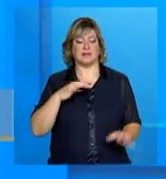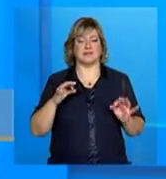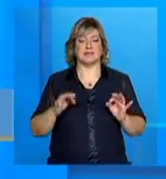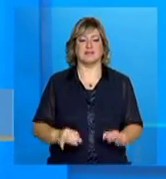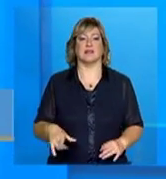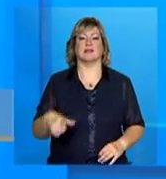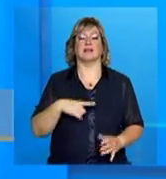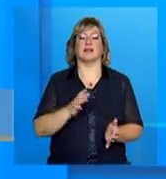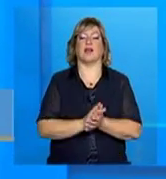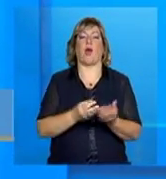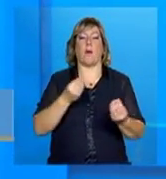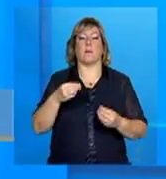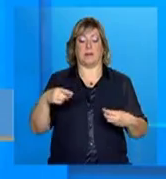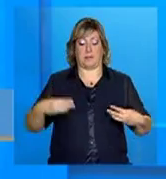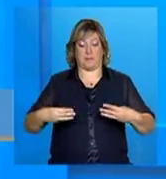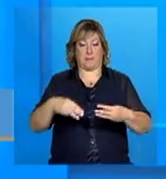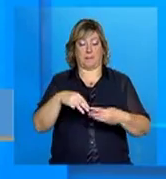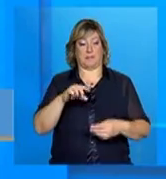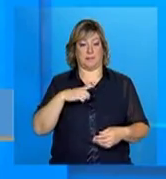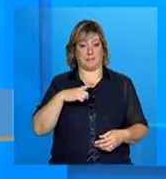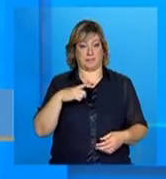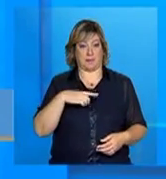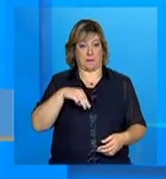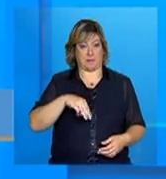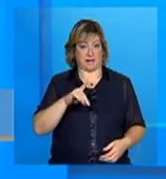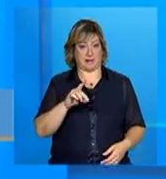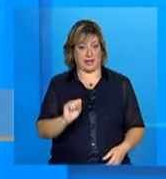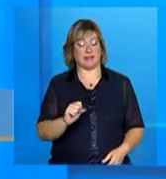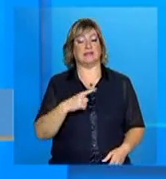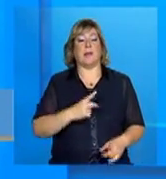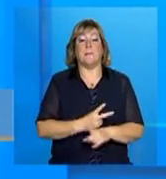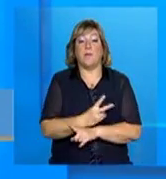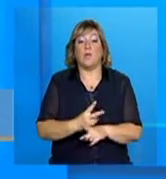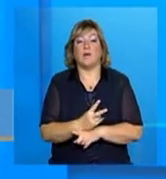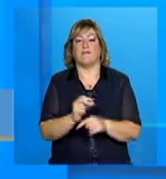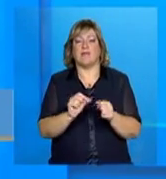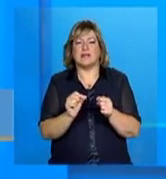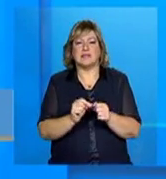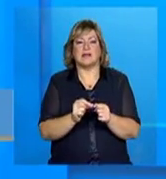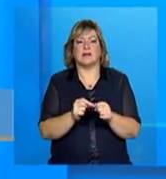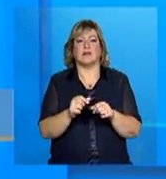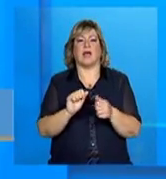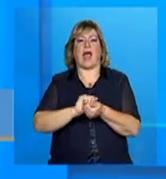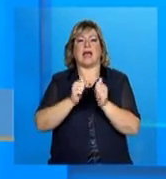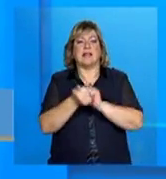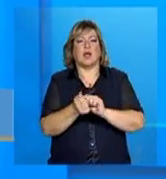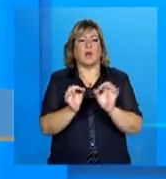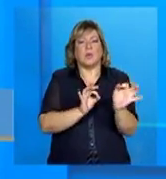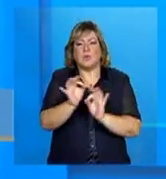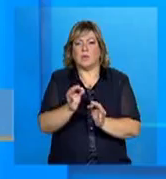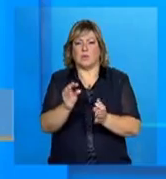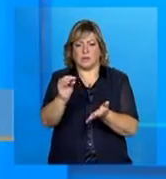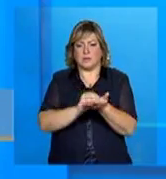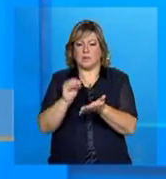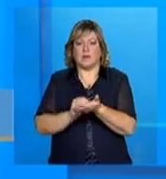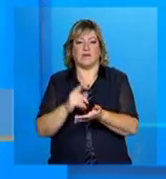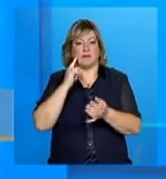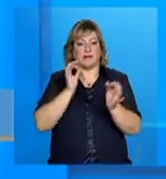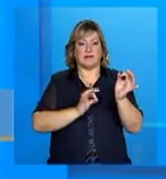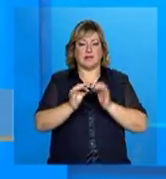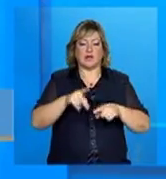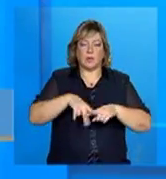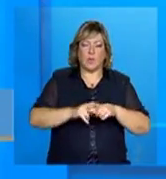adaptando, né? Ele está buscando essa população e adaptando um mecanismo para isso, para que seus gestores possam fazer